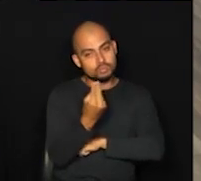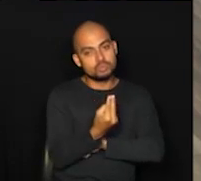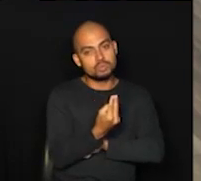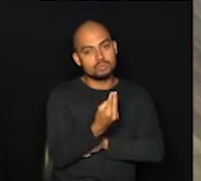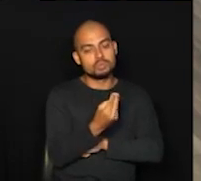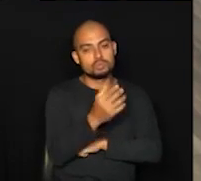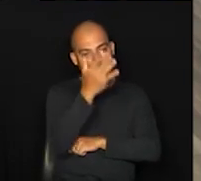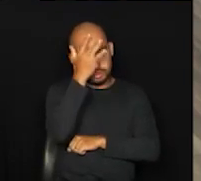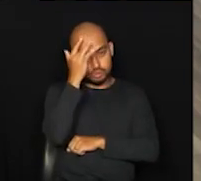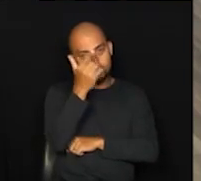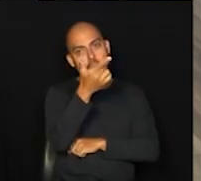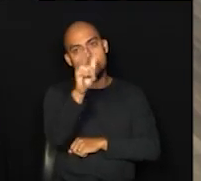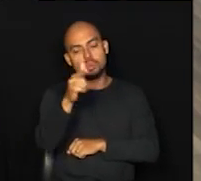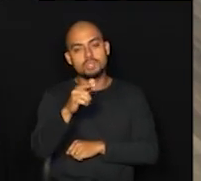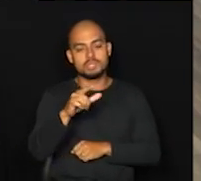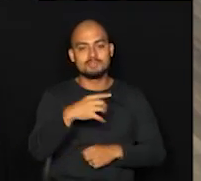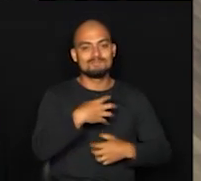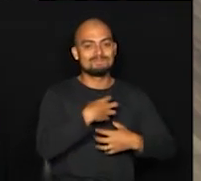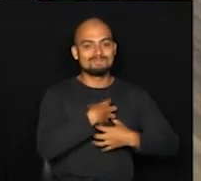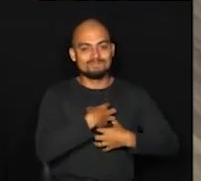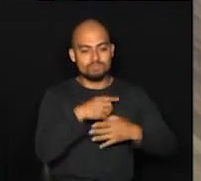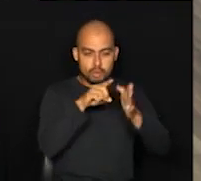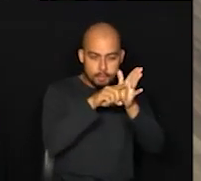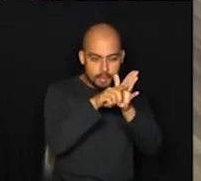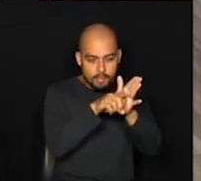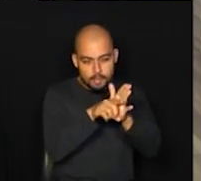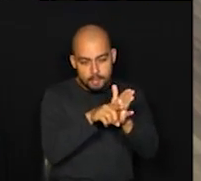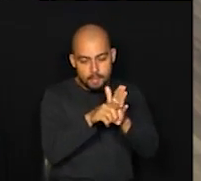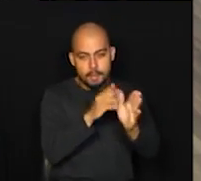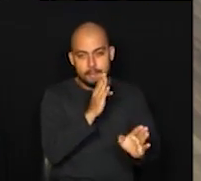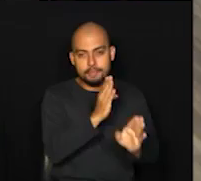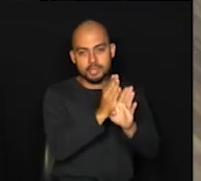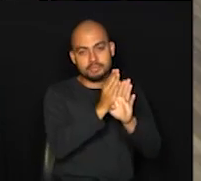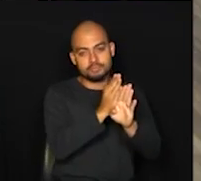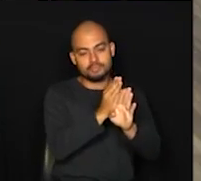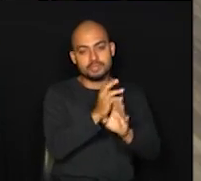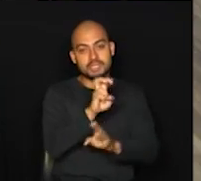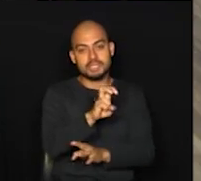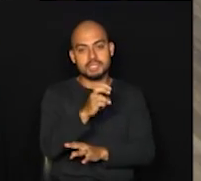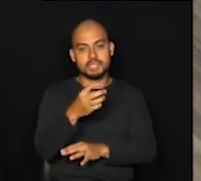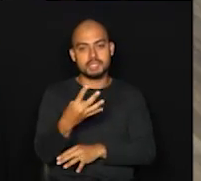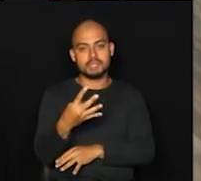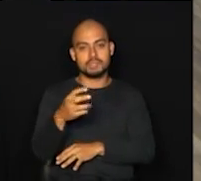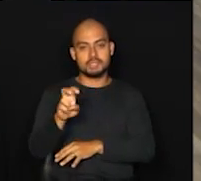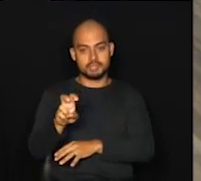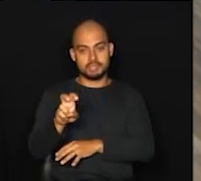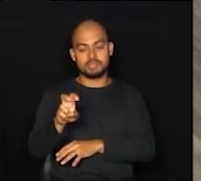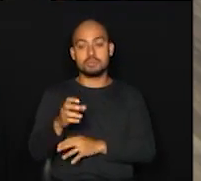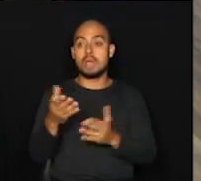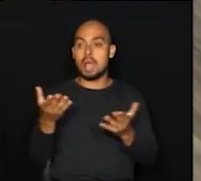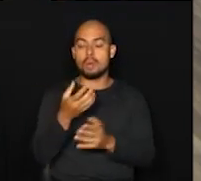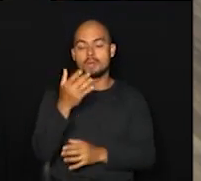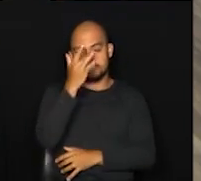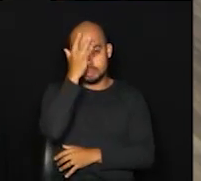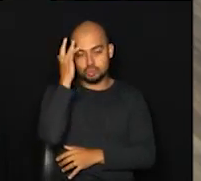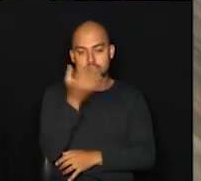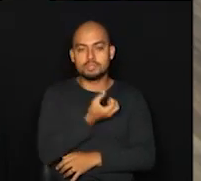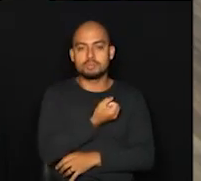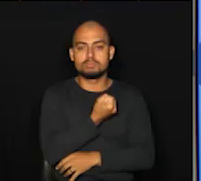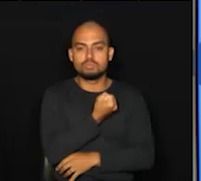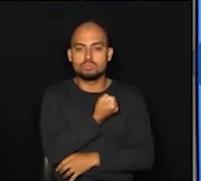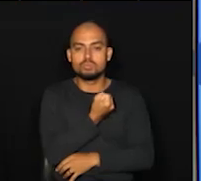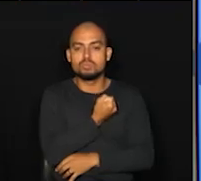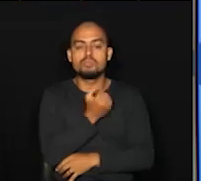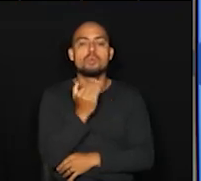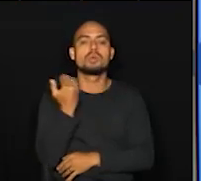alguém que tem algum sintoma. Então, está a investigação, 545 pessoas. Sim, agora a gente vai para o número de óbitos. Aqui na região